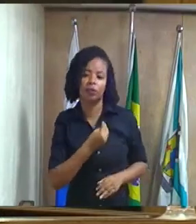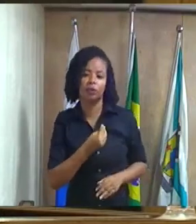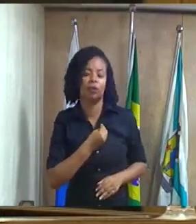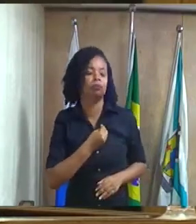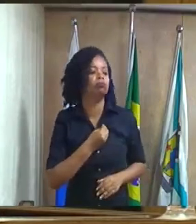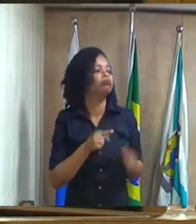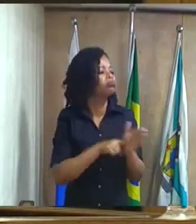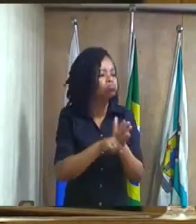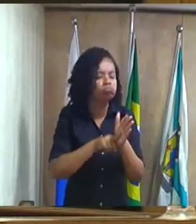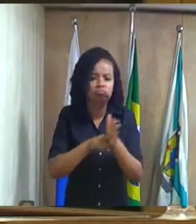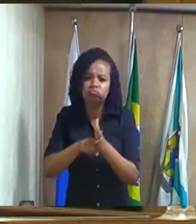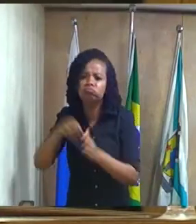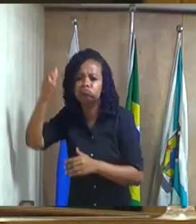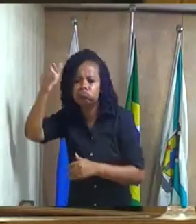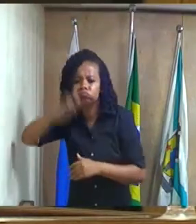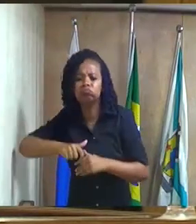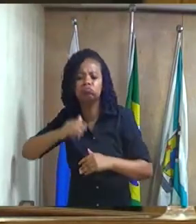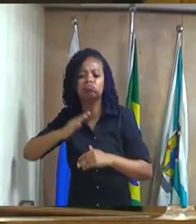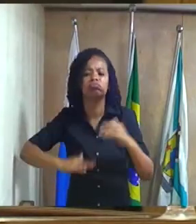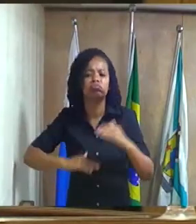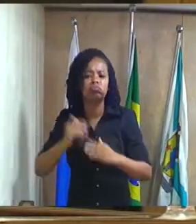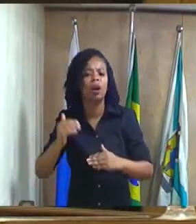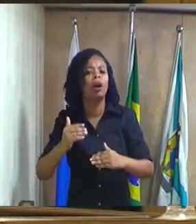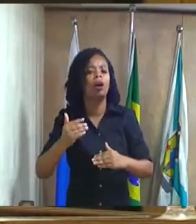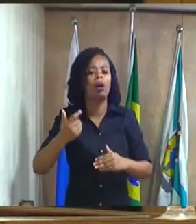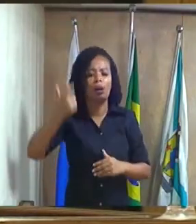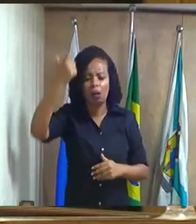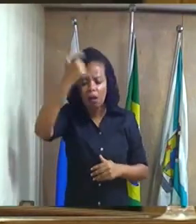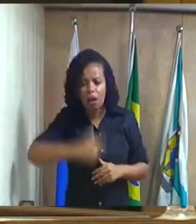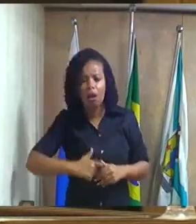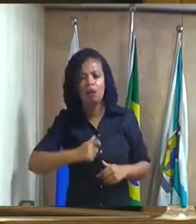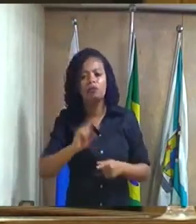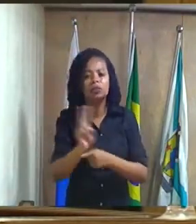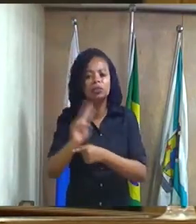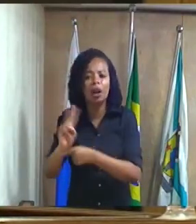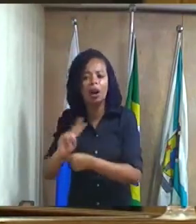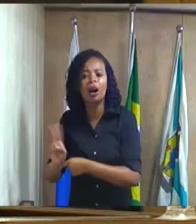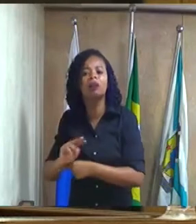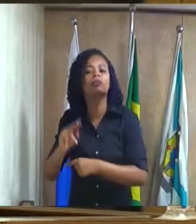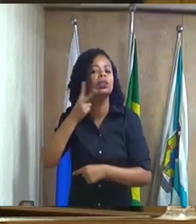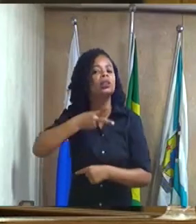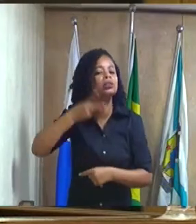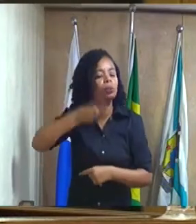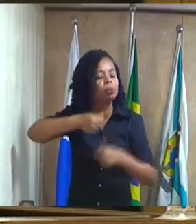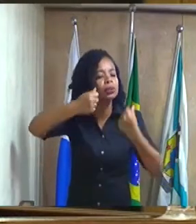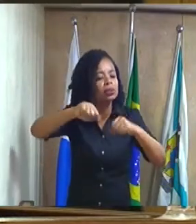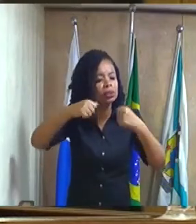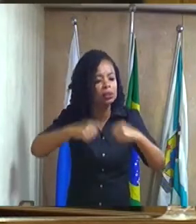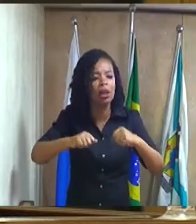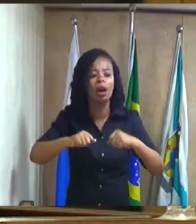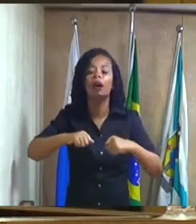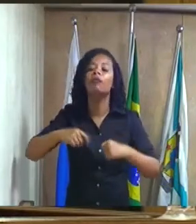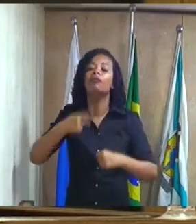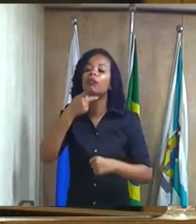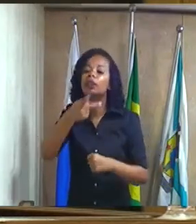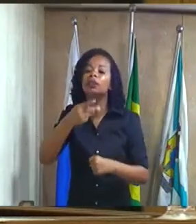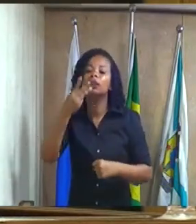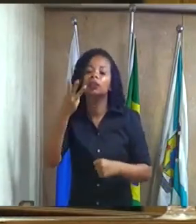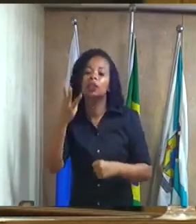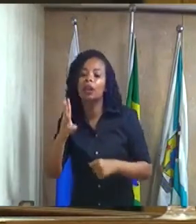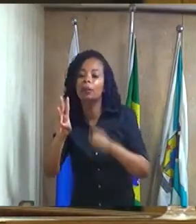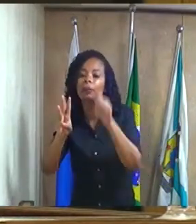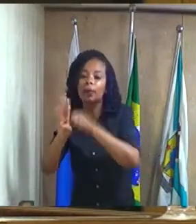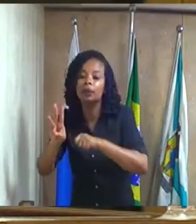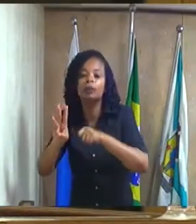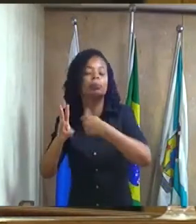papel de fiscalizar e denunciar esse é o nosso papel e por isso que eu falei tanto é que naquele momento uns três meses atrás quando eu fiz a